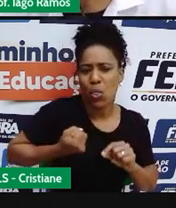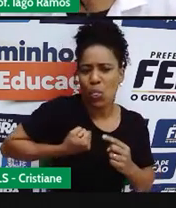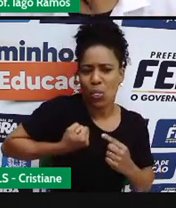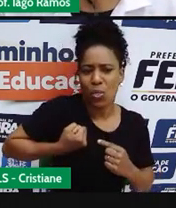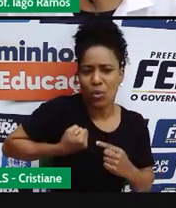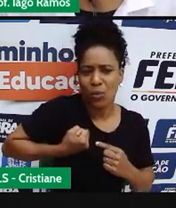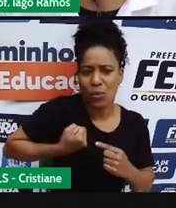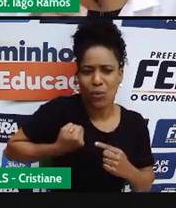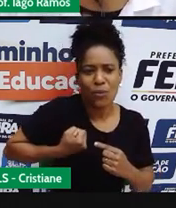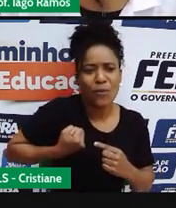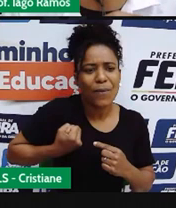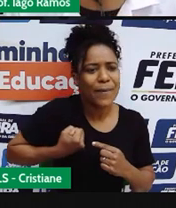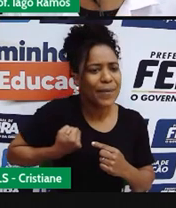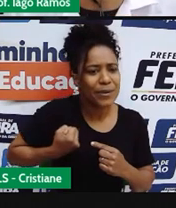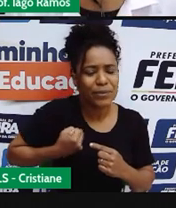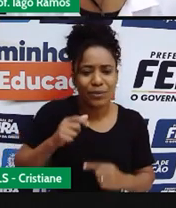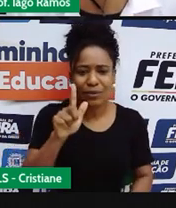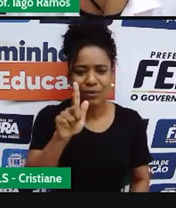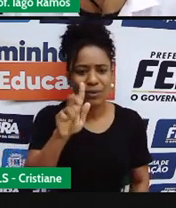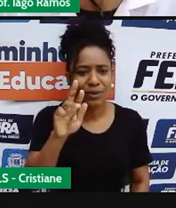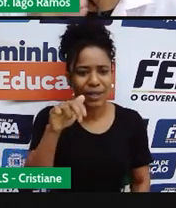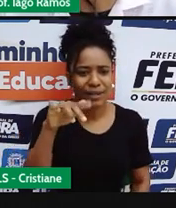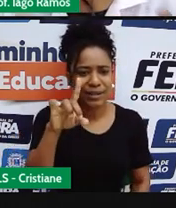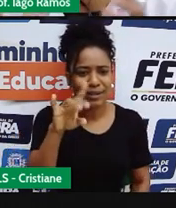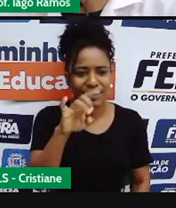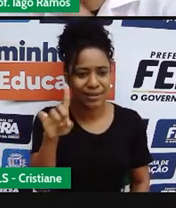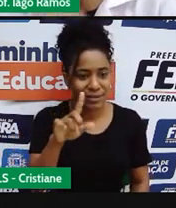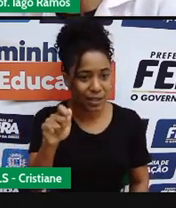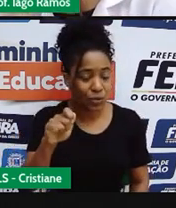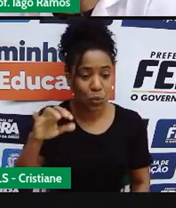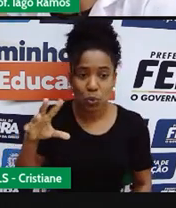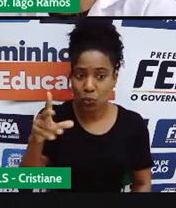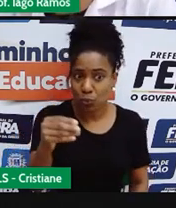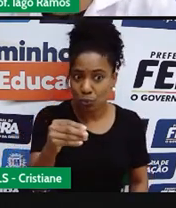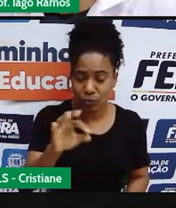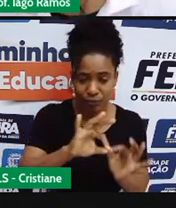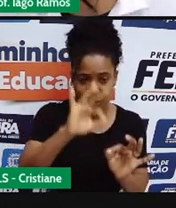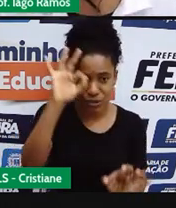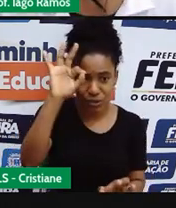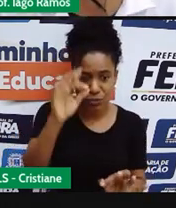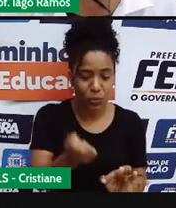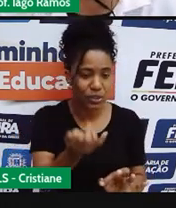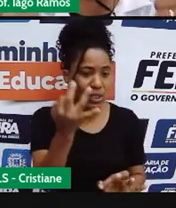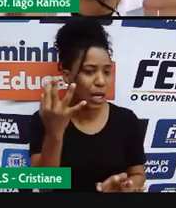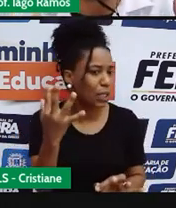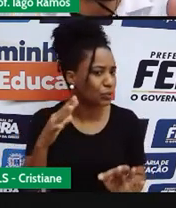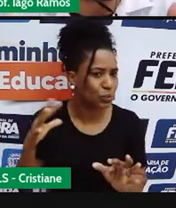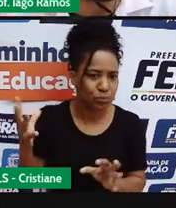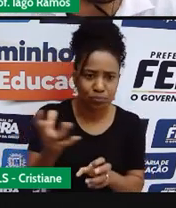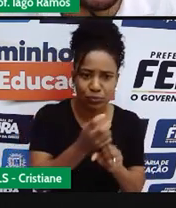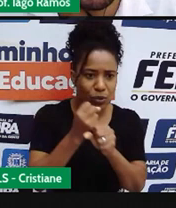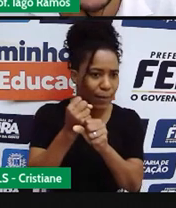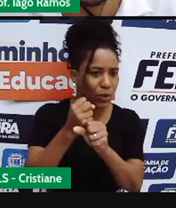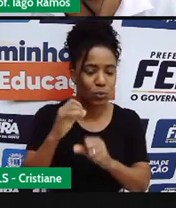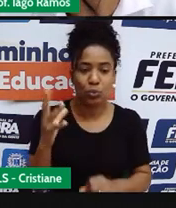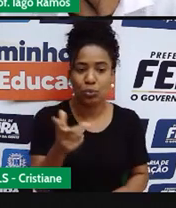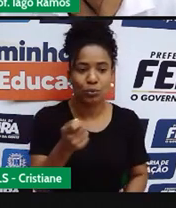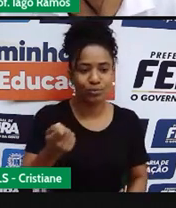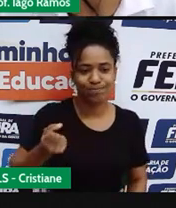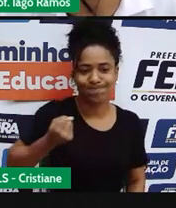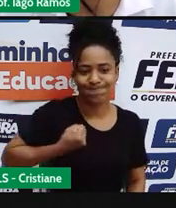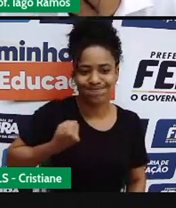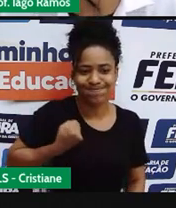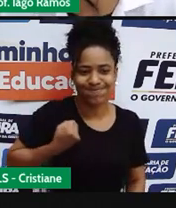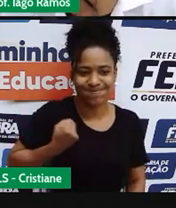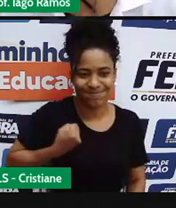né? Grandeza, tudo que pode ser medido ou tudo que pode ser dado uma quantidade. A gente viu isso nessa aula. E